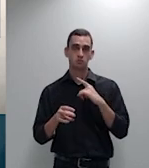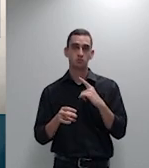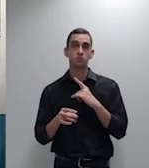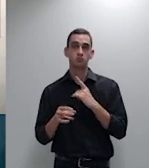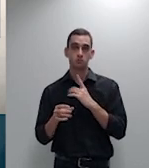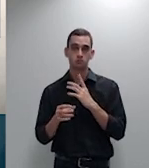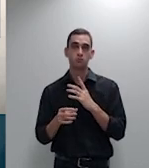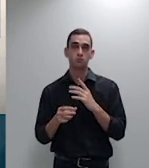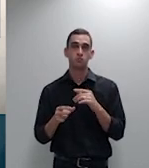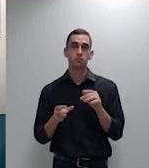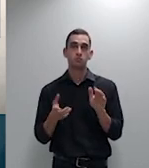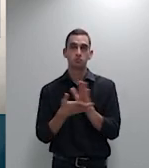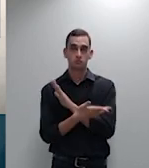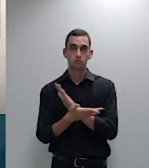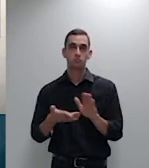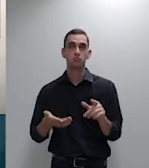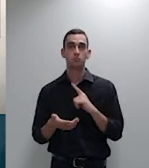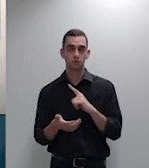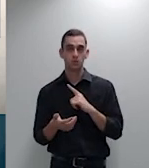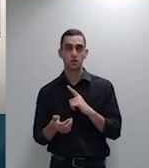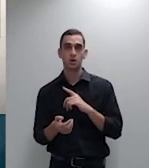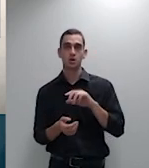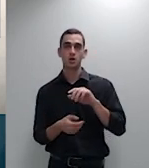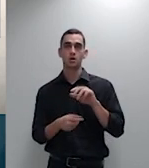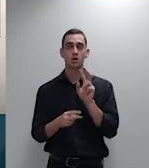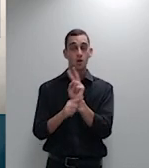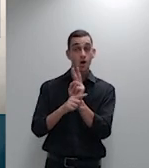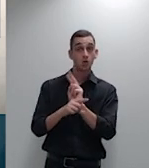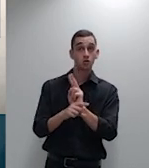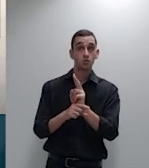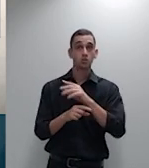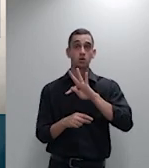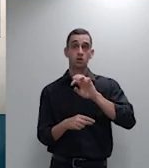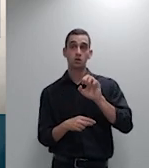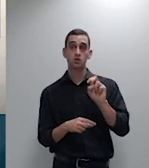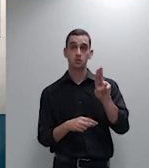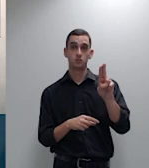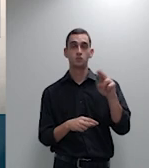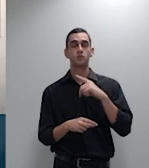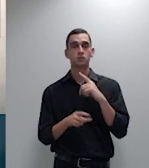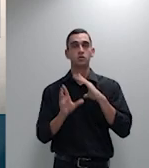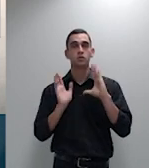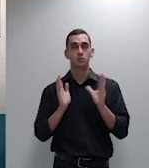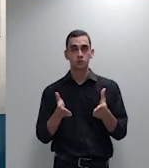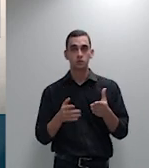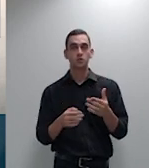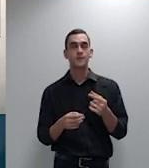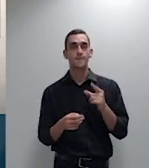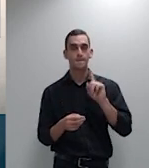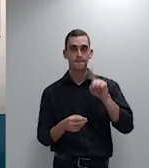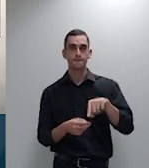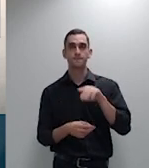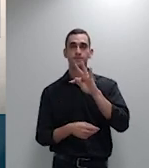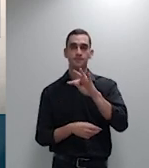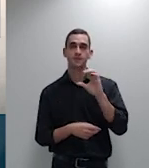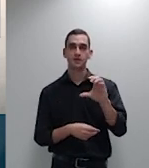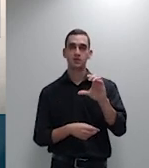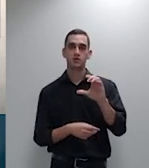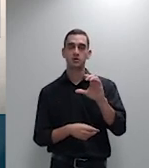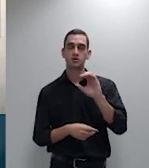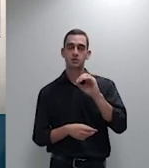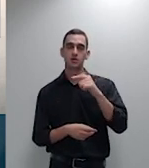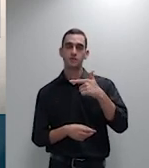auditoria operacional do TCU proferido na TC 021-852 de